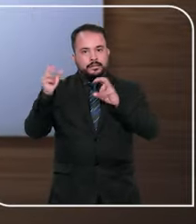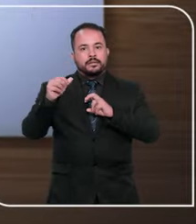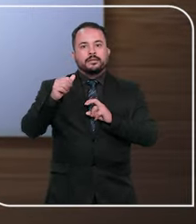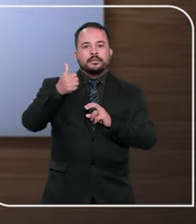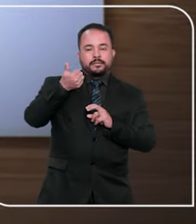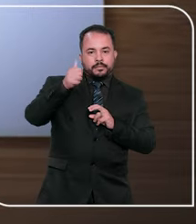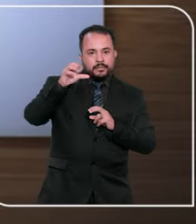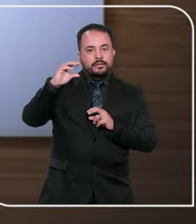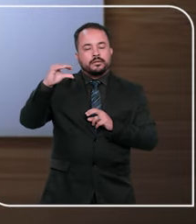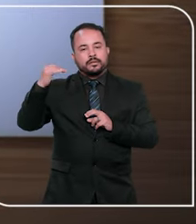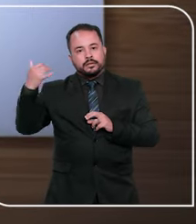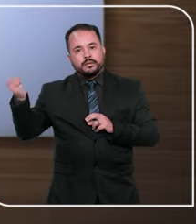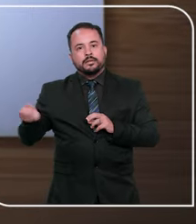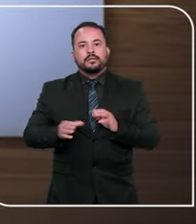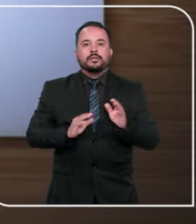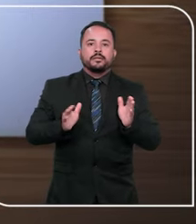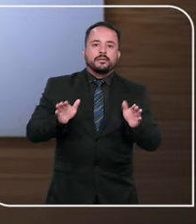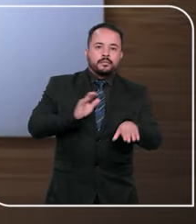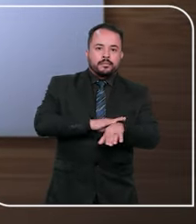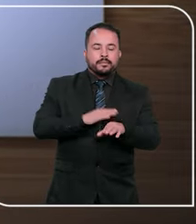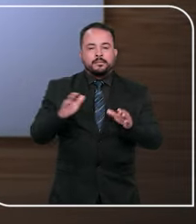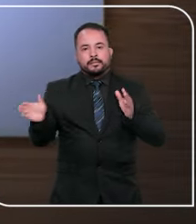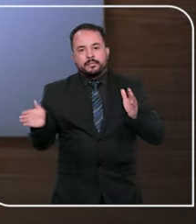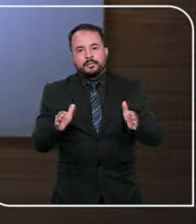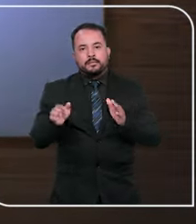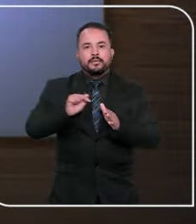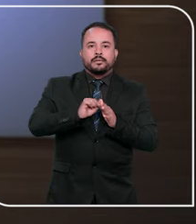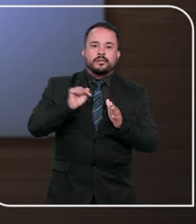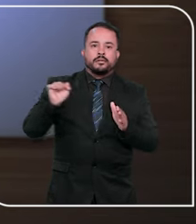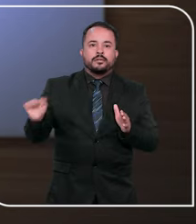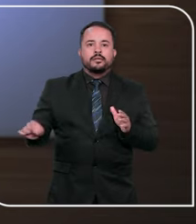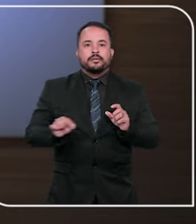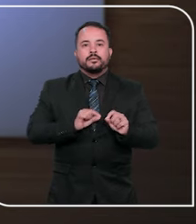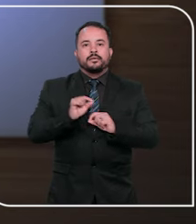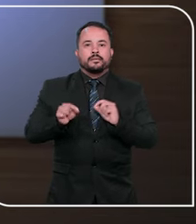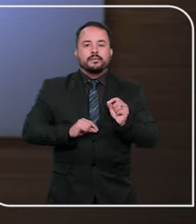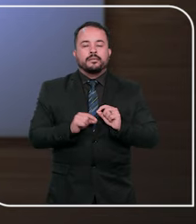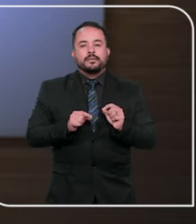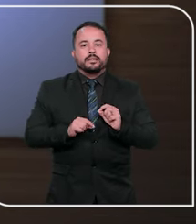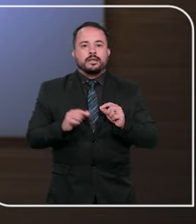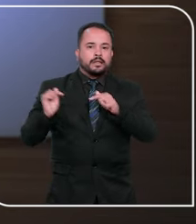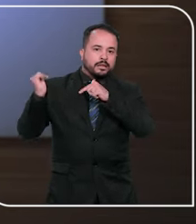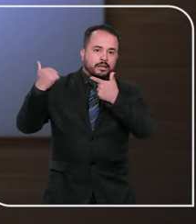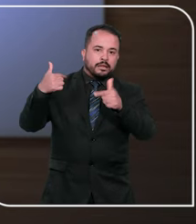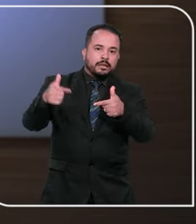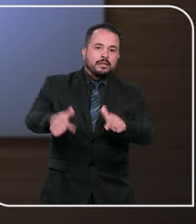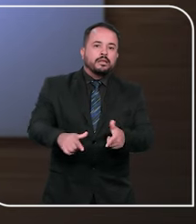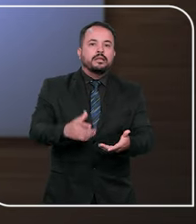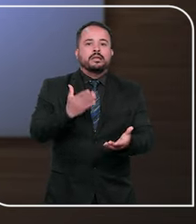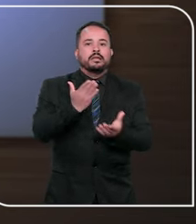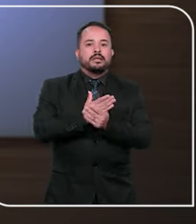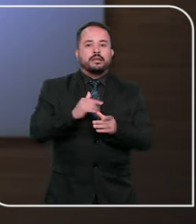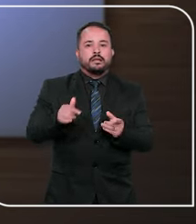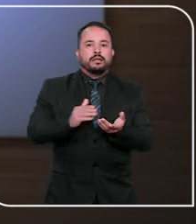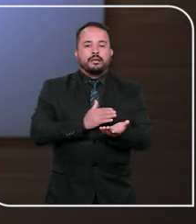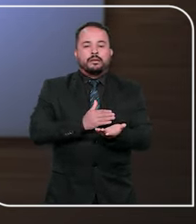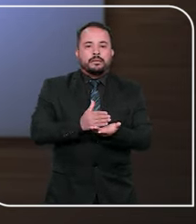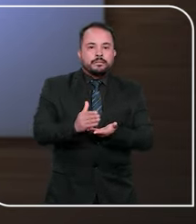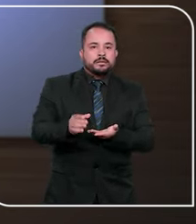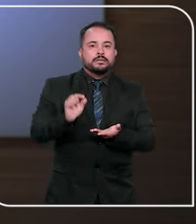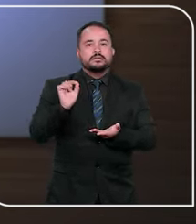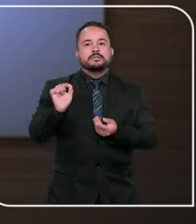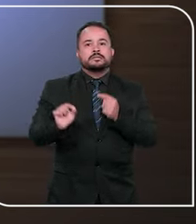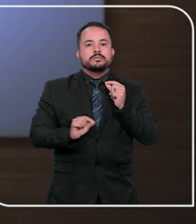1.200, ficou definido que o prazo prescricional para a proporação de petição de herança conta-se da